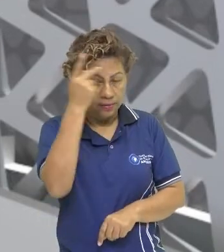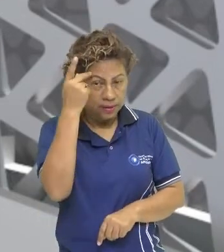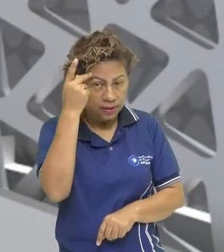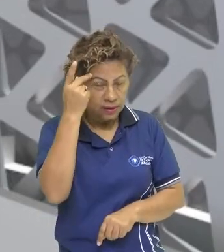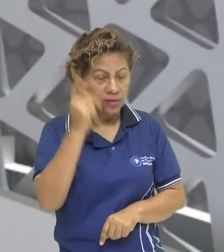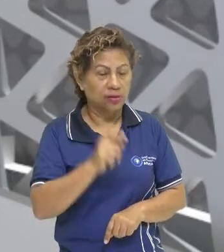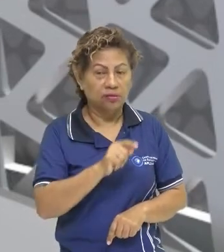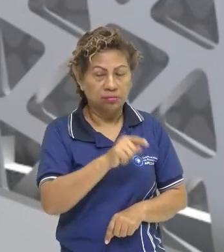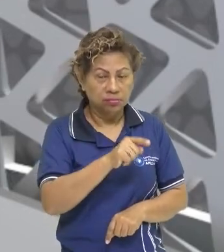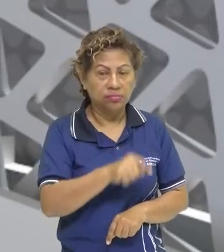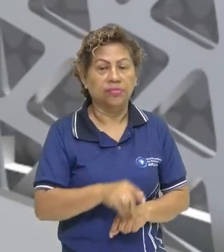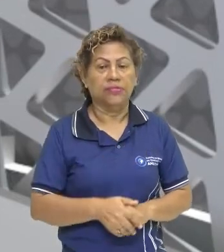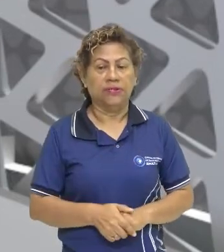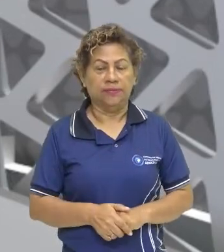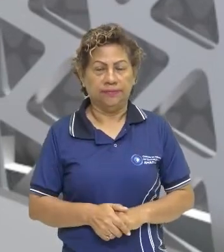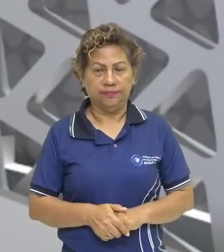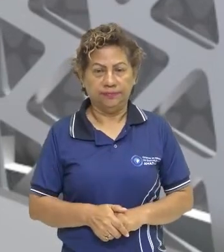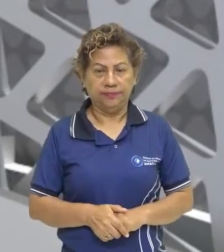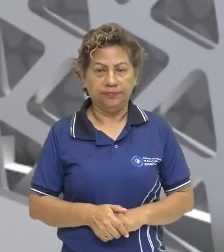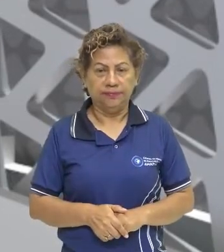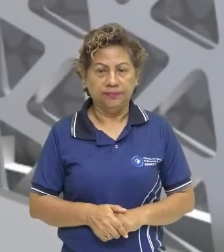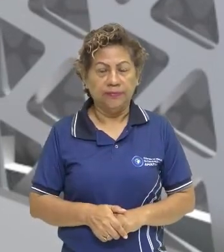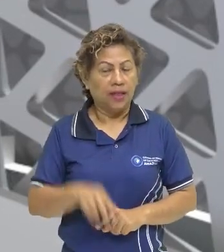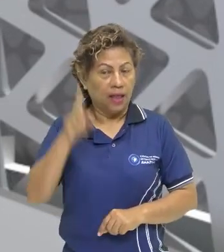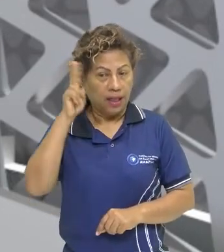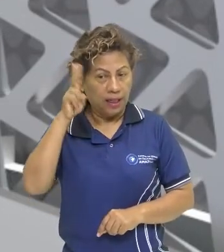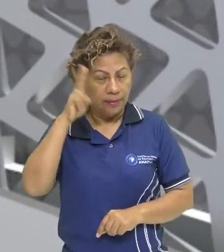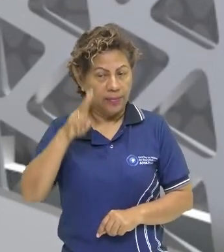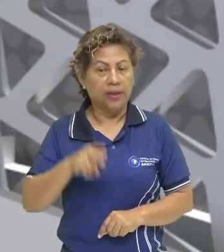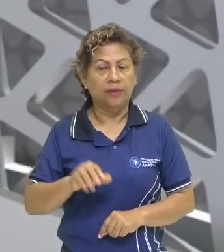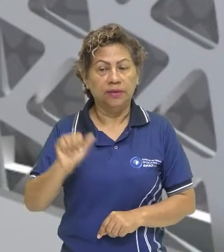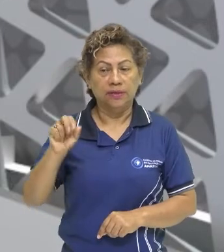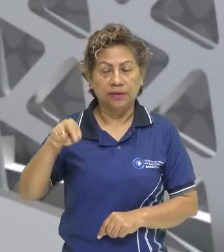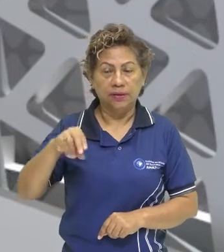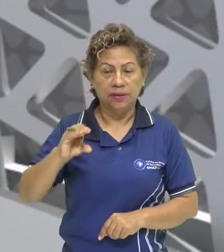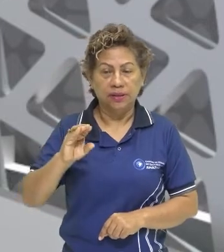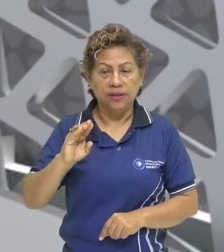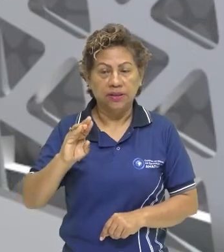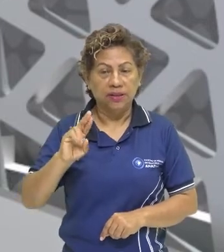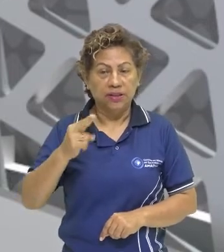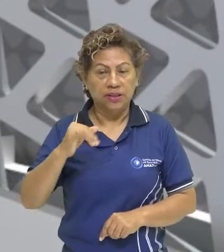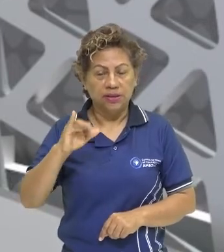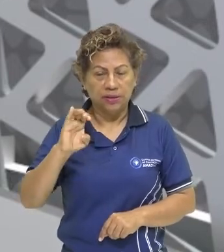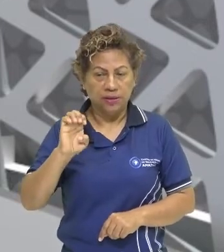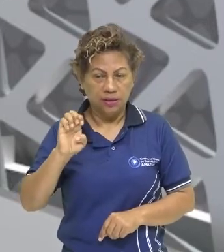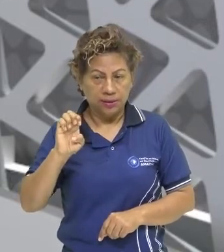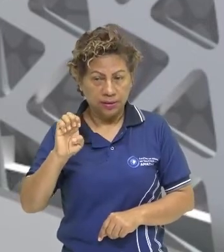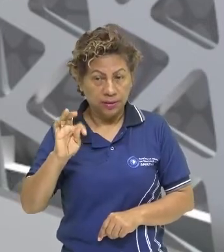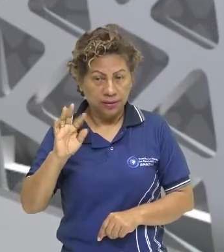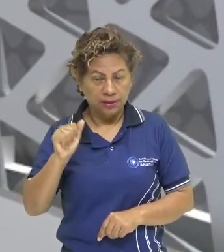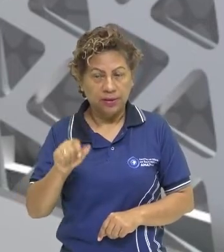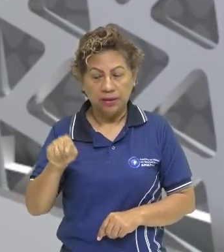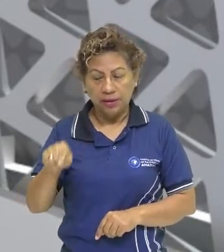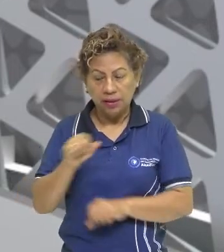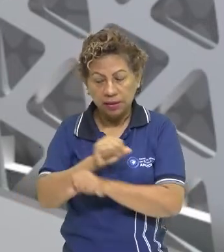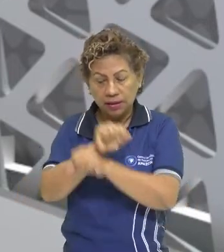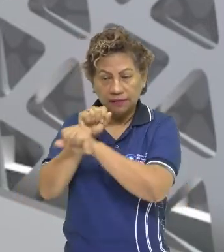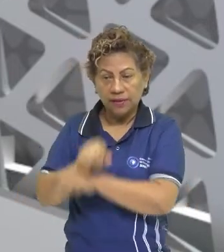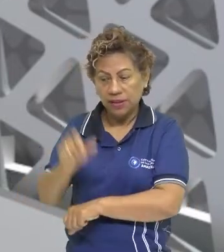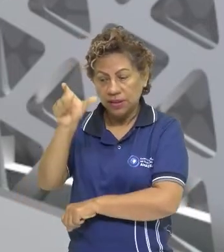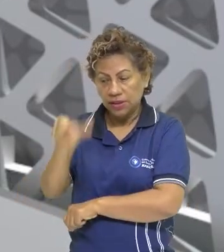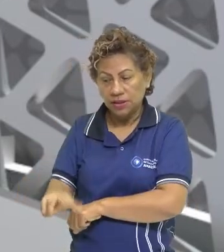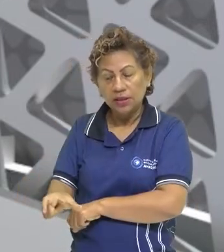Anchieta, defendia, fazia uma defesa feroz, né, dos indígenas contra os colonos portugueses, que